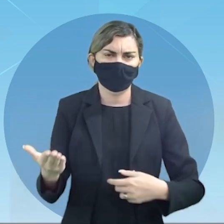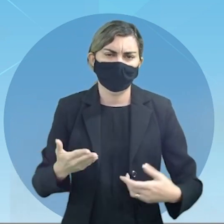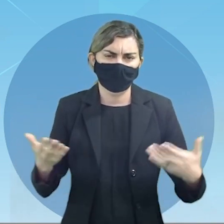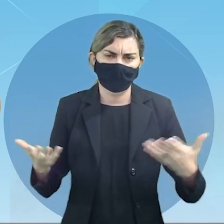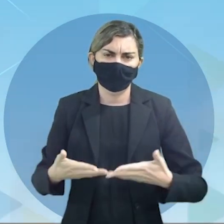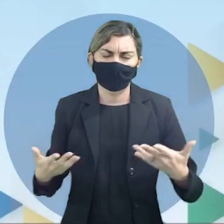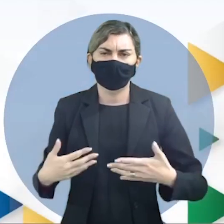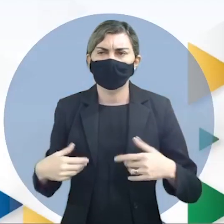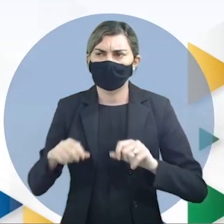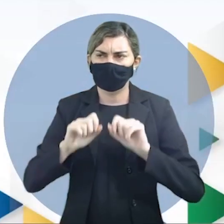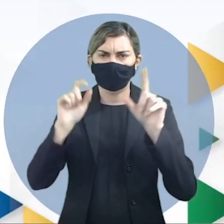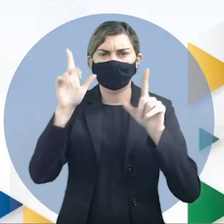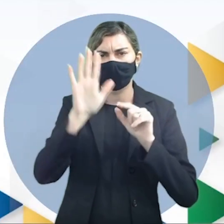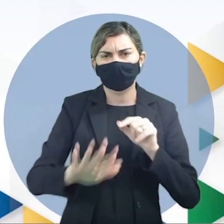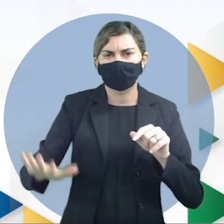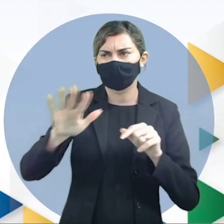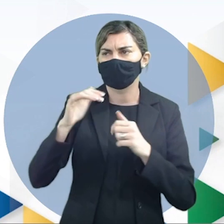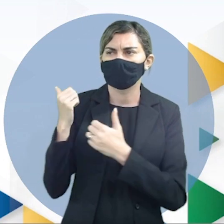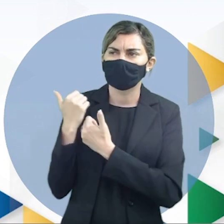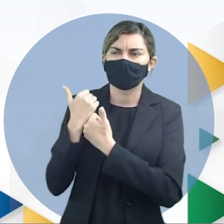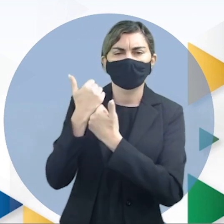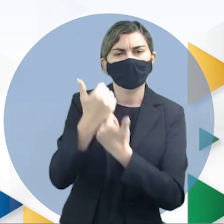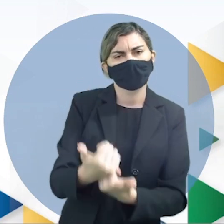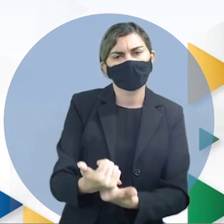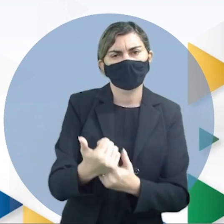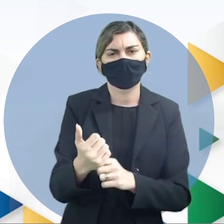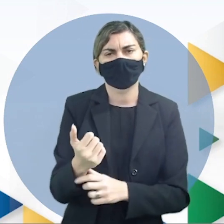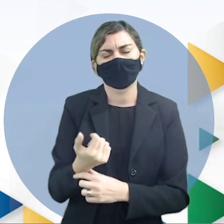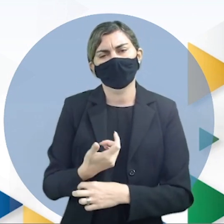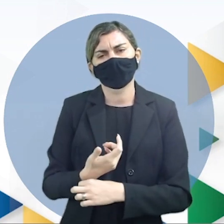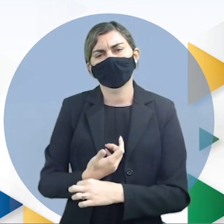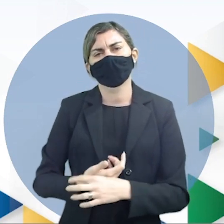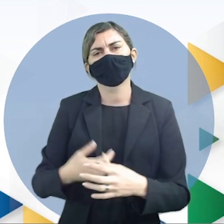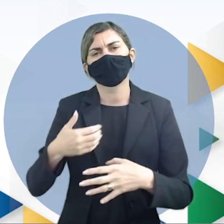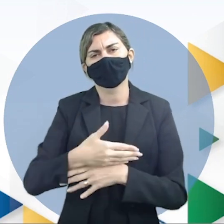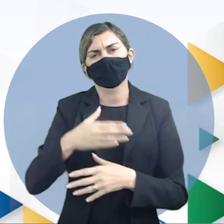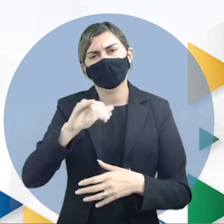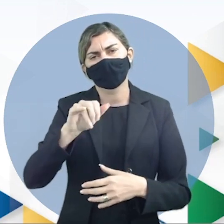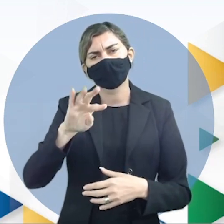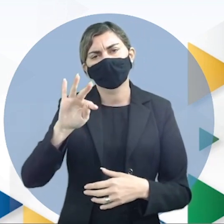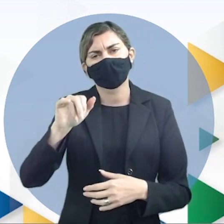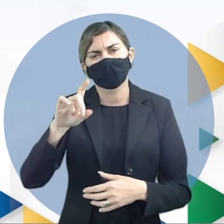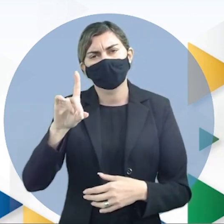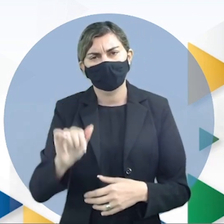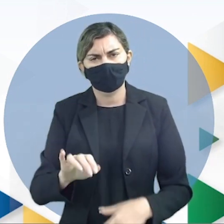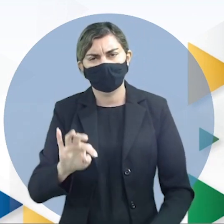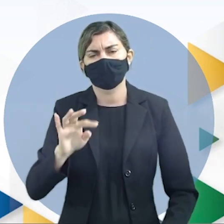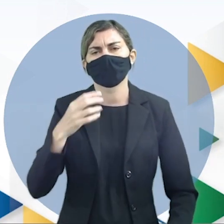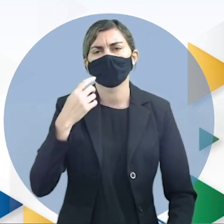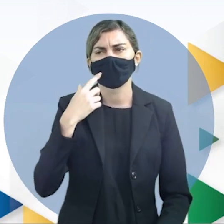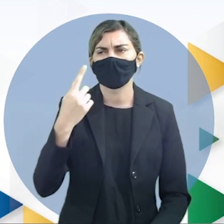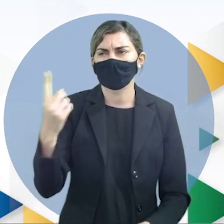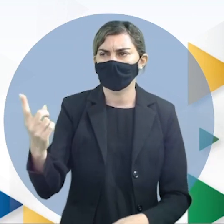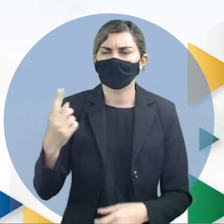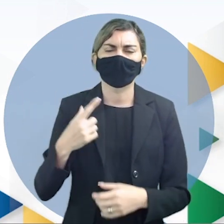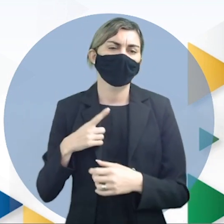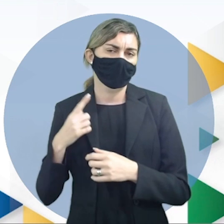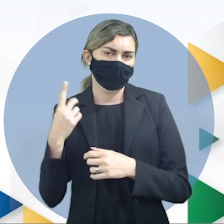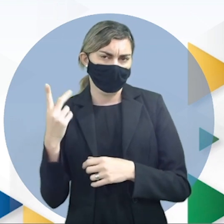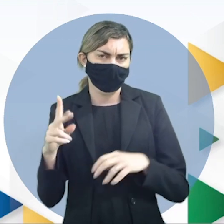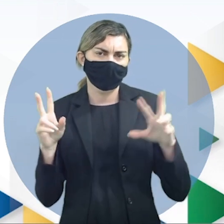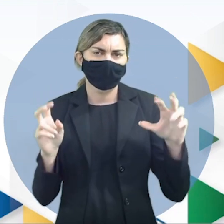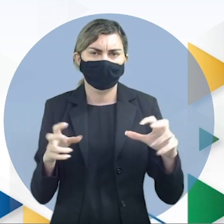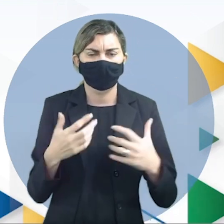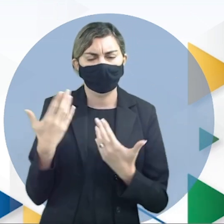agora uma imagem uma representação de Siddhartha Gautama então vejam só é